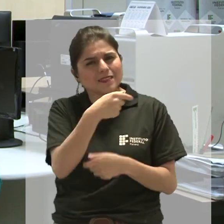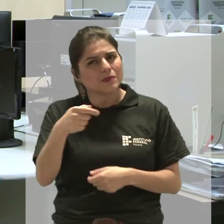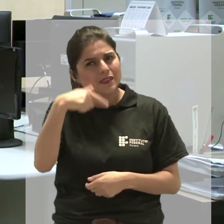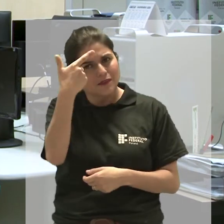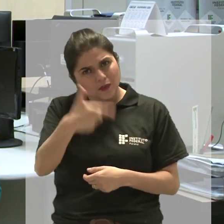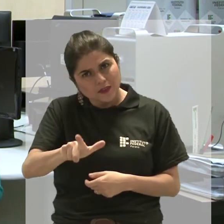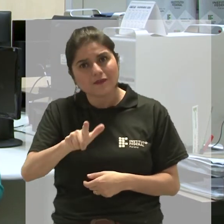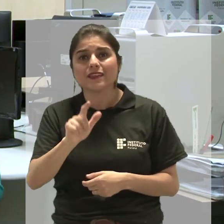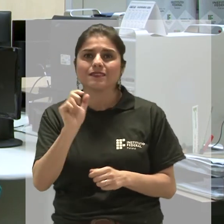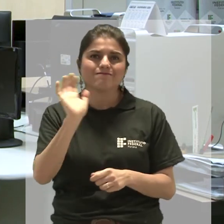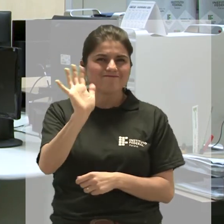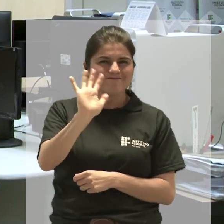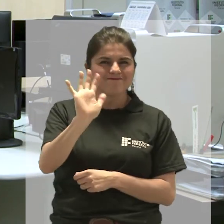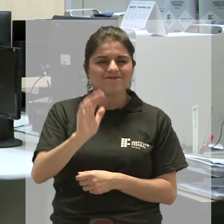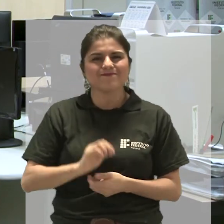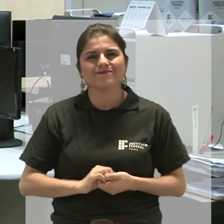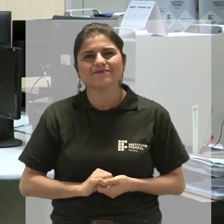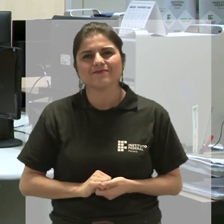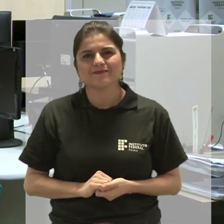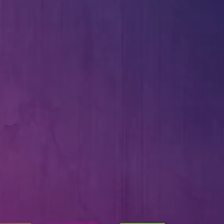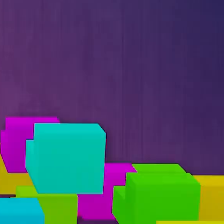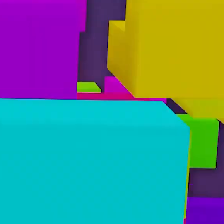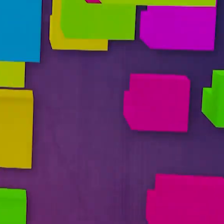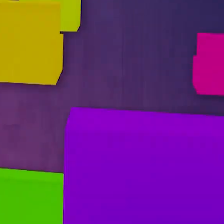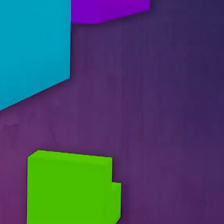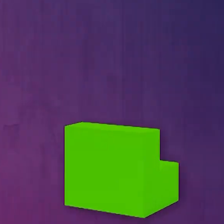Nos vemos na próxima semana! Tchau!